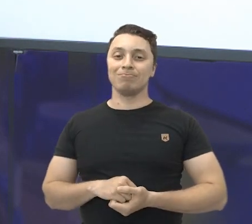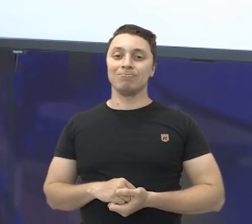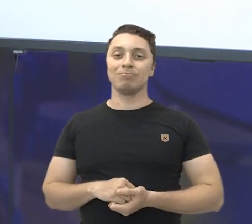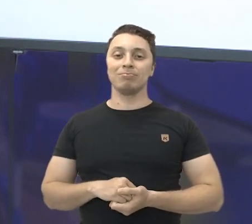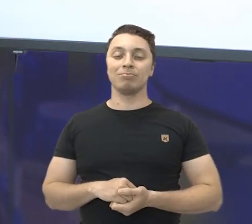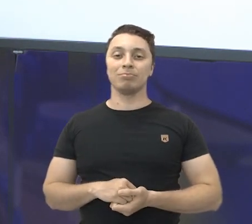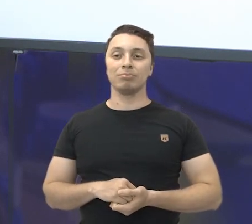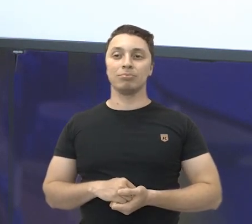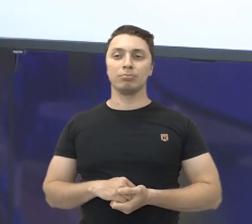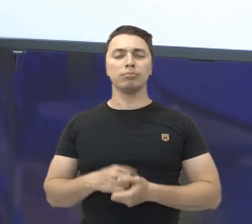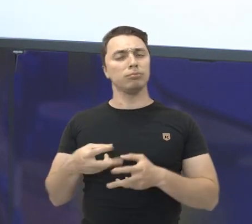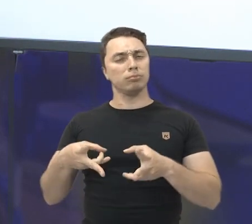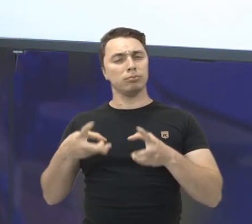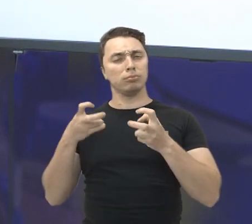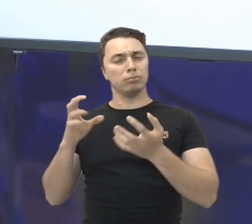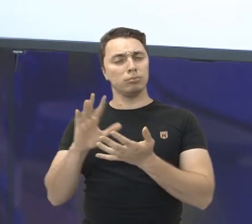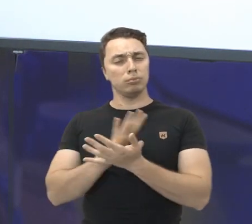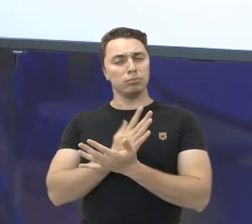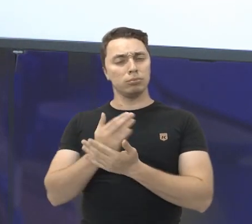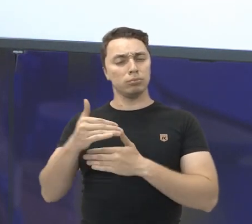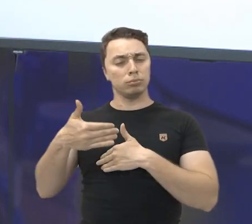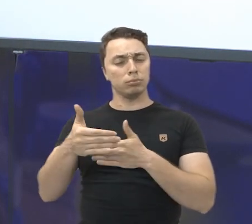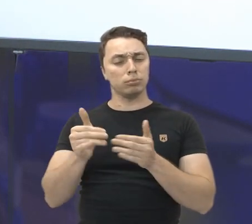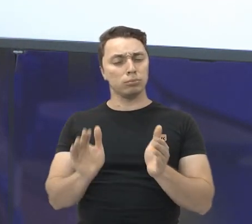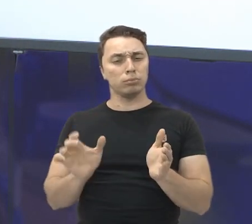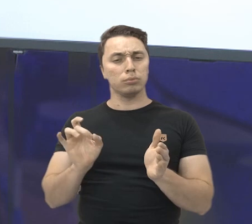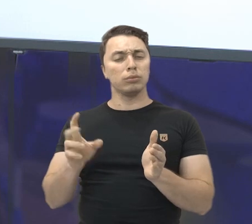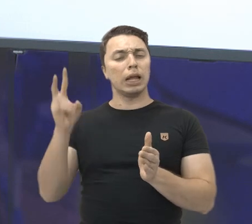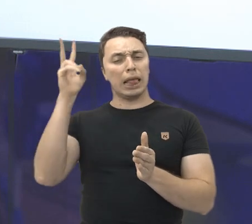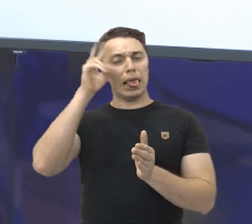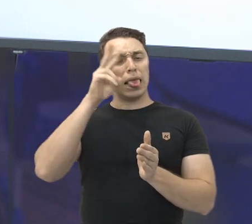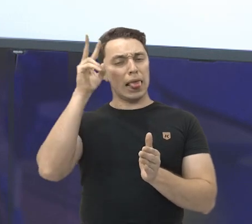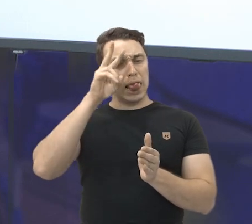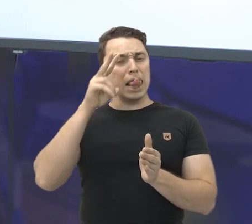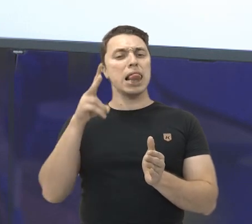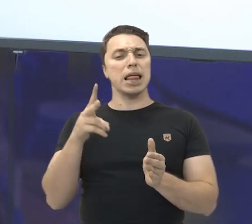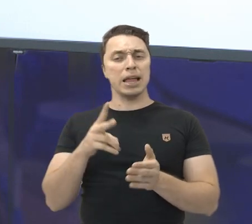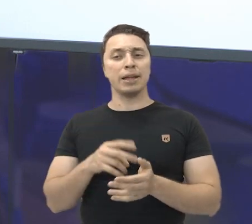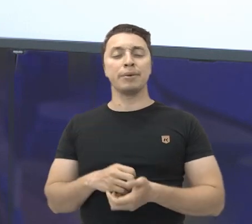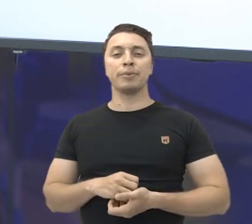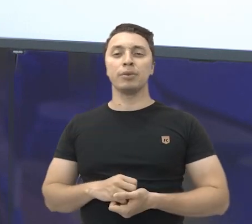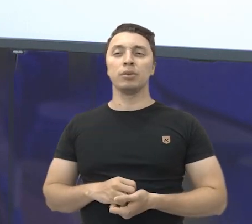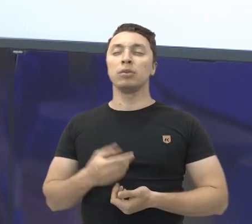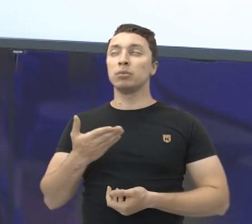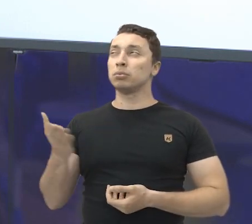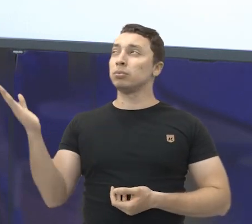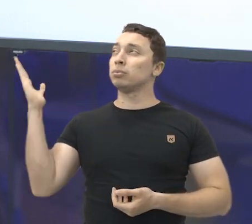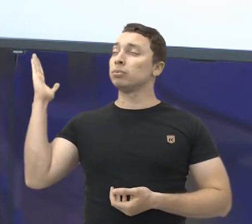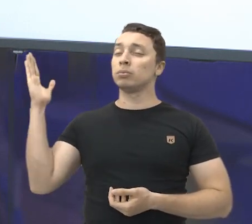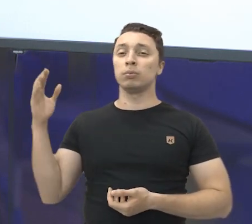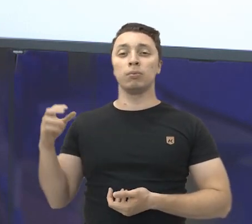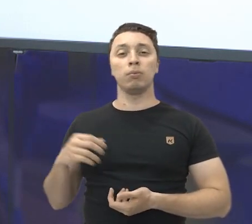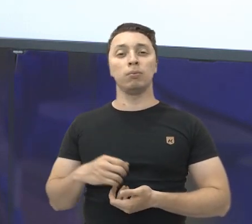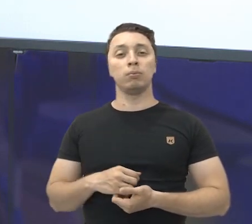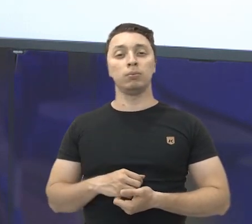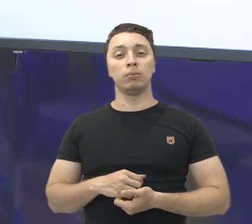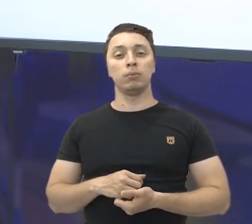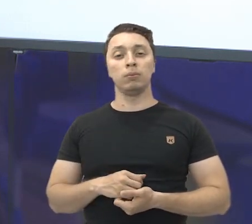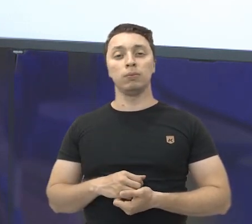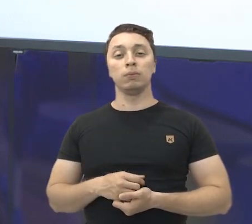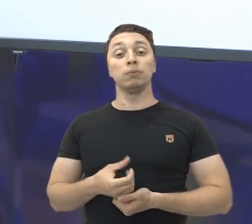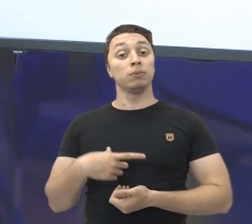Percebeu que algumas caixas e embalagens lembram sólidos geométricos? Observe estas. Nós temos seis